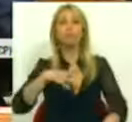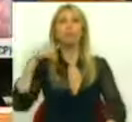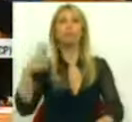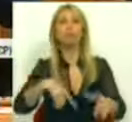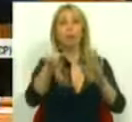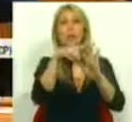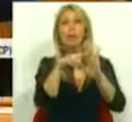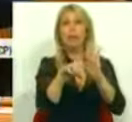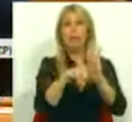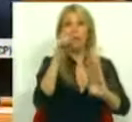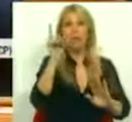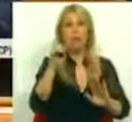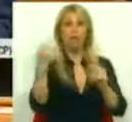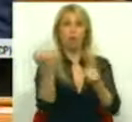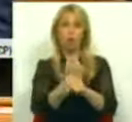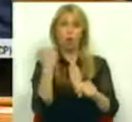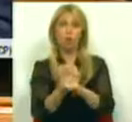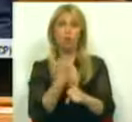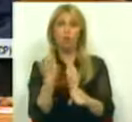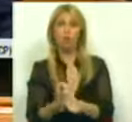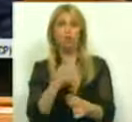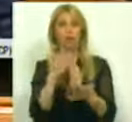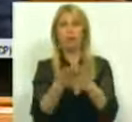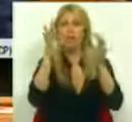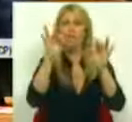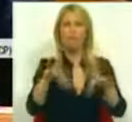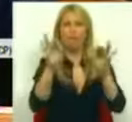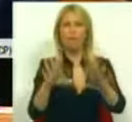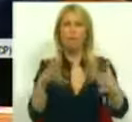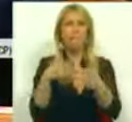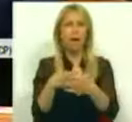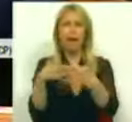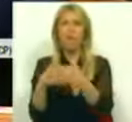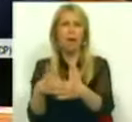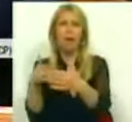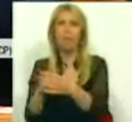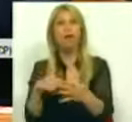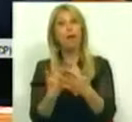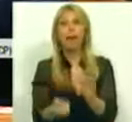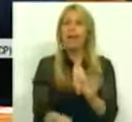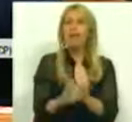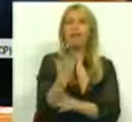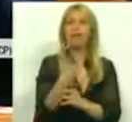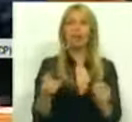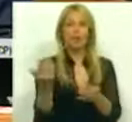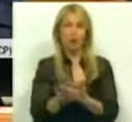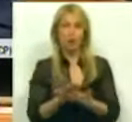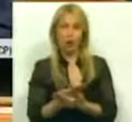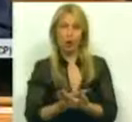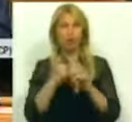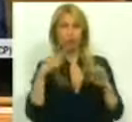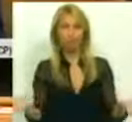Diretiva dos Serviços, que acaba com barreiras para a criação de negócios. Num impulso à